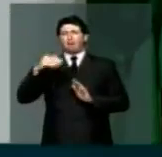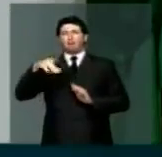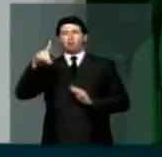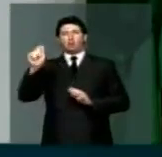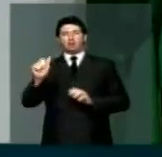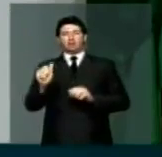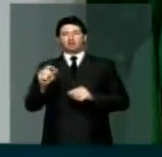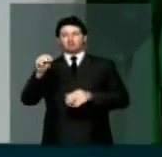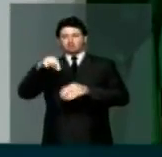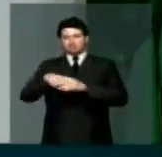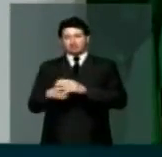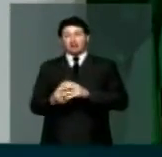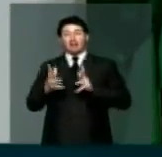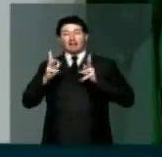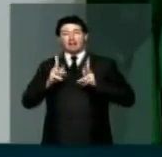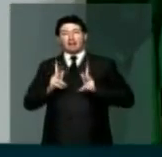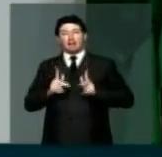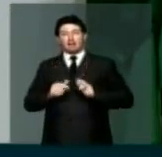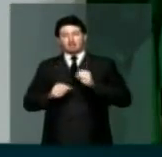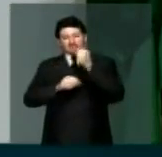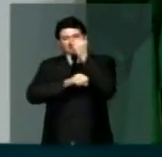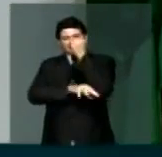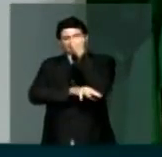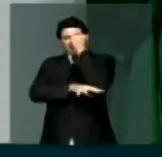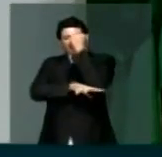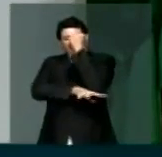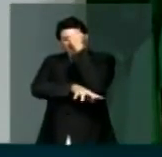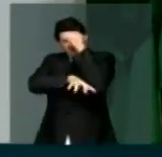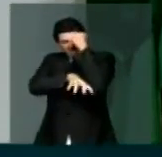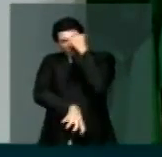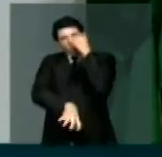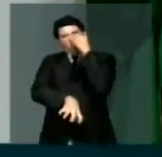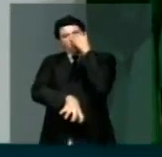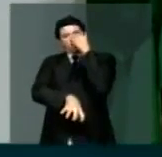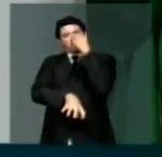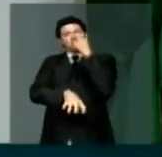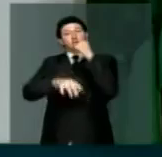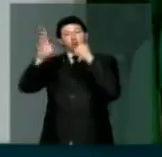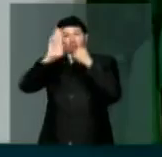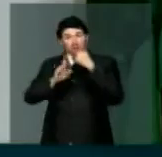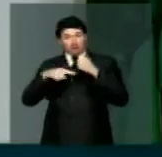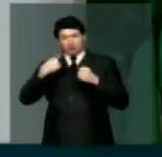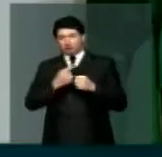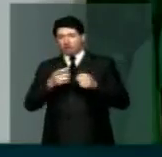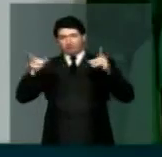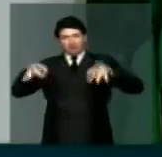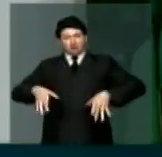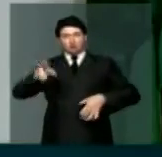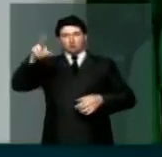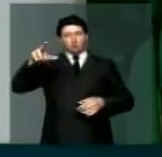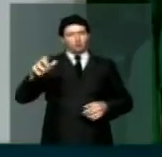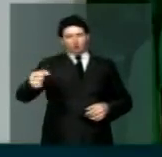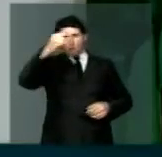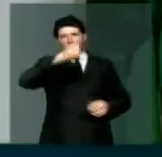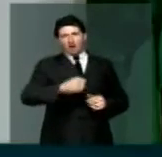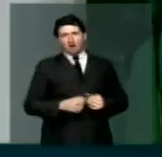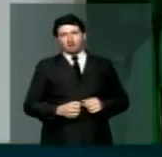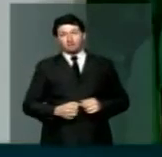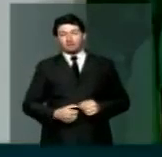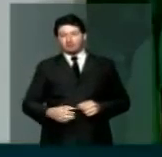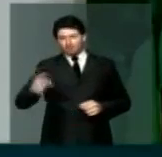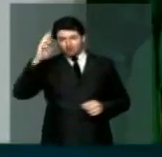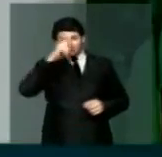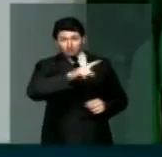fecundadas, seiva limpa e raízes bem-fincadas do Brasil. Não iremos desistir. Os